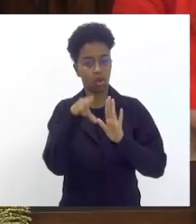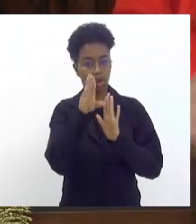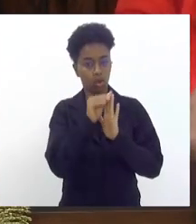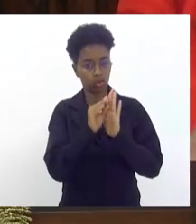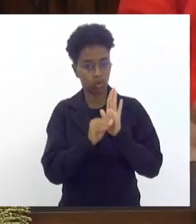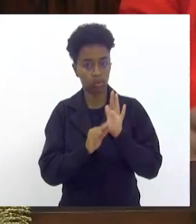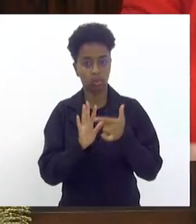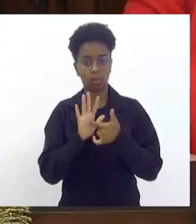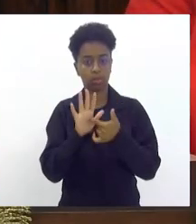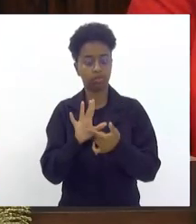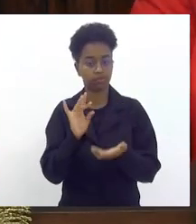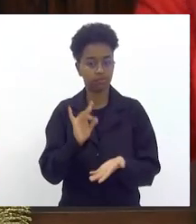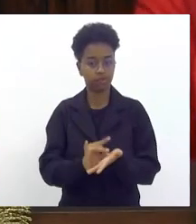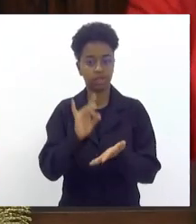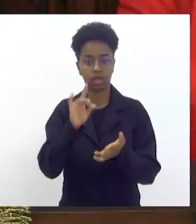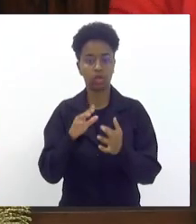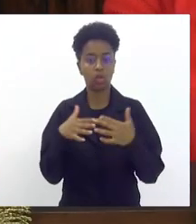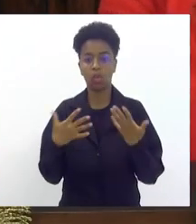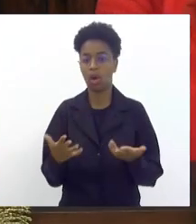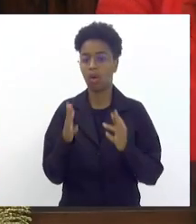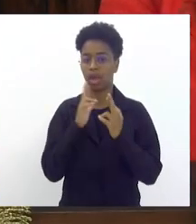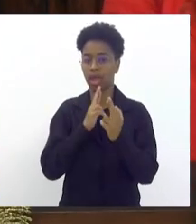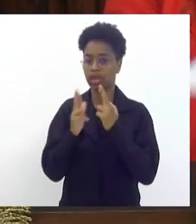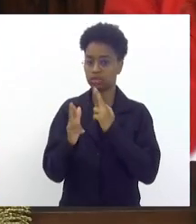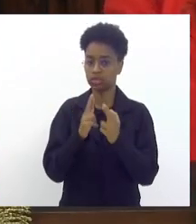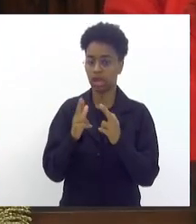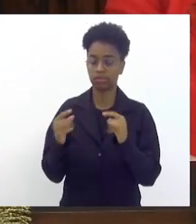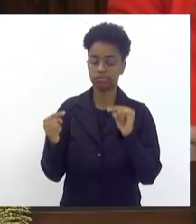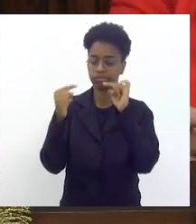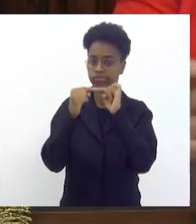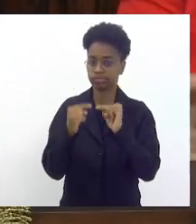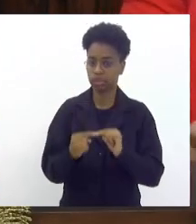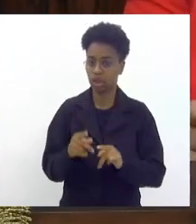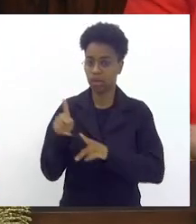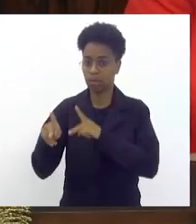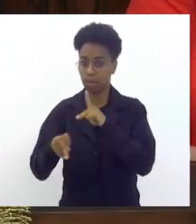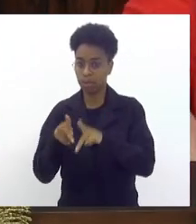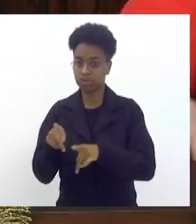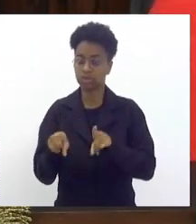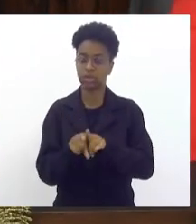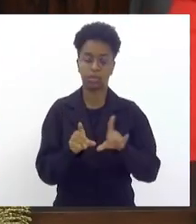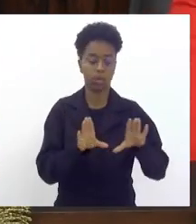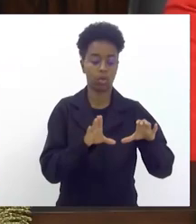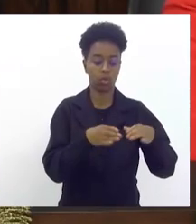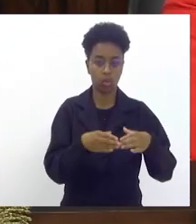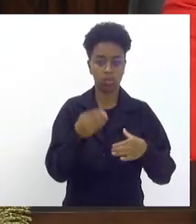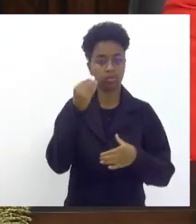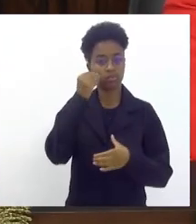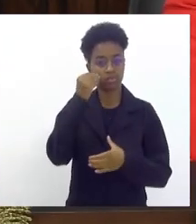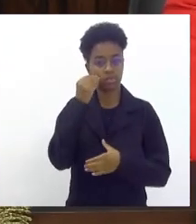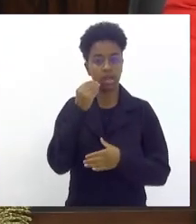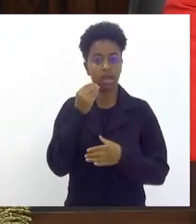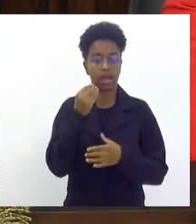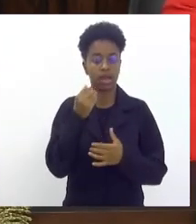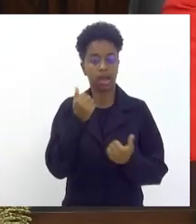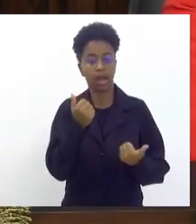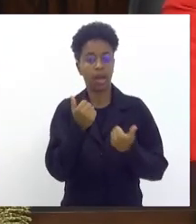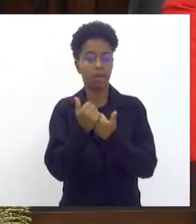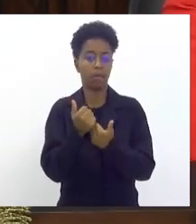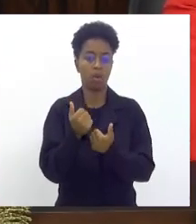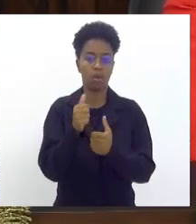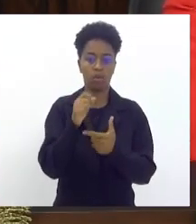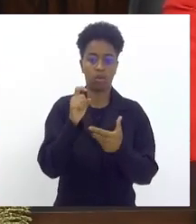resultado efetivo daquilo que a população e os coletivos tanto buscam do poder legislativo estadual